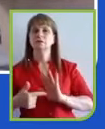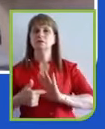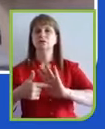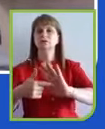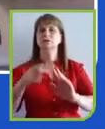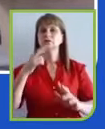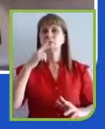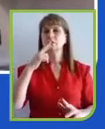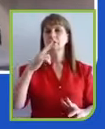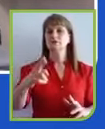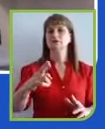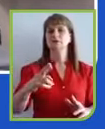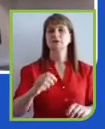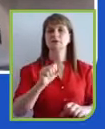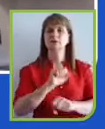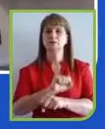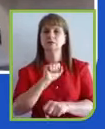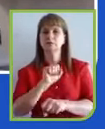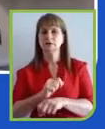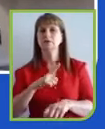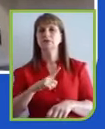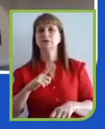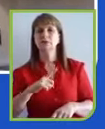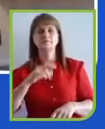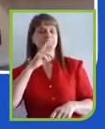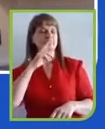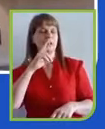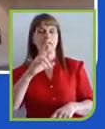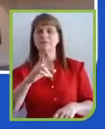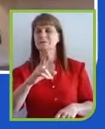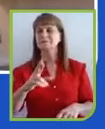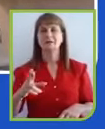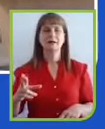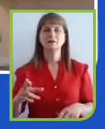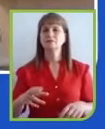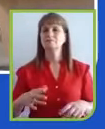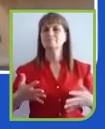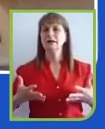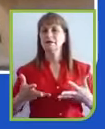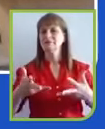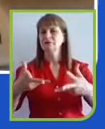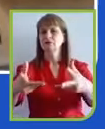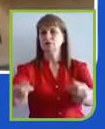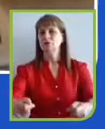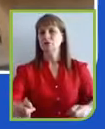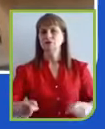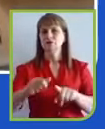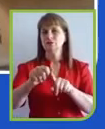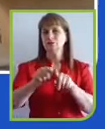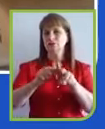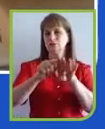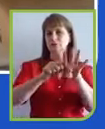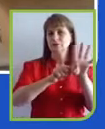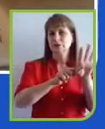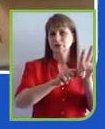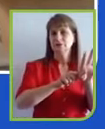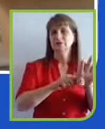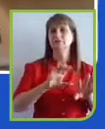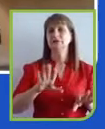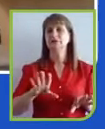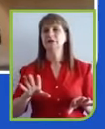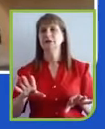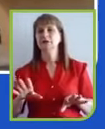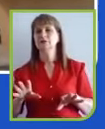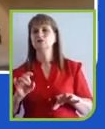ter um resultado fabuloso nos próximos meses. Mas esse é um processo só para explicar que eu